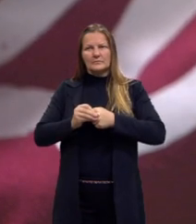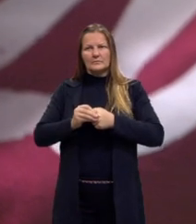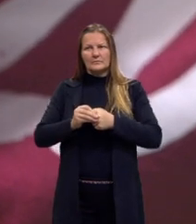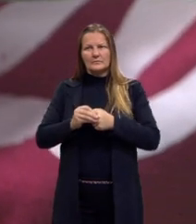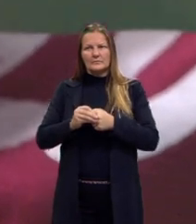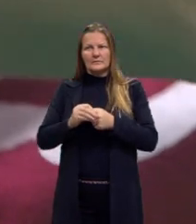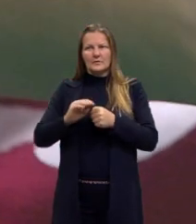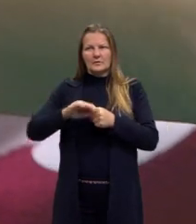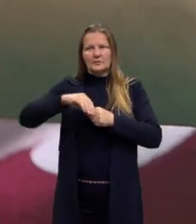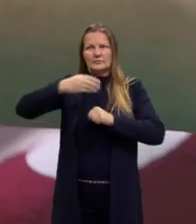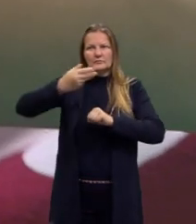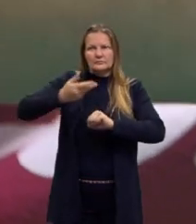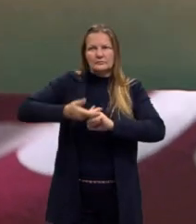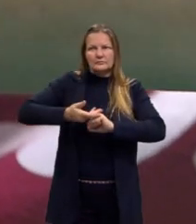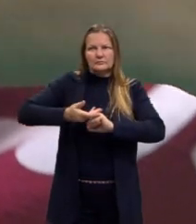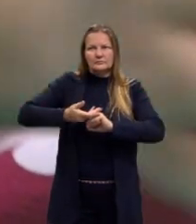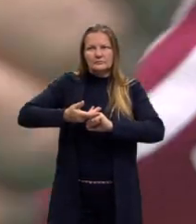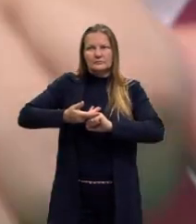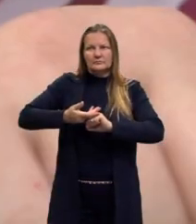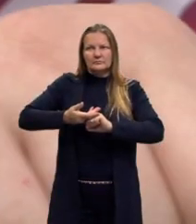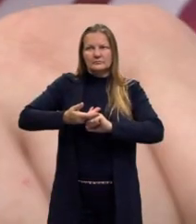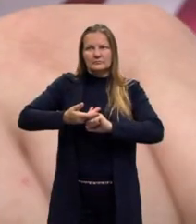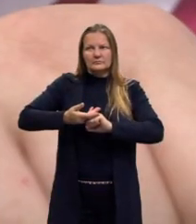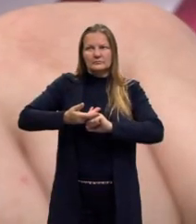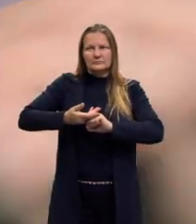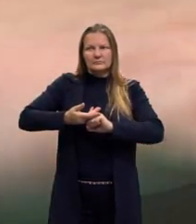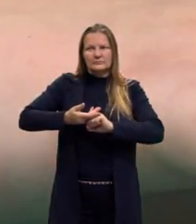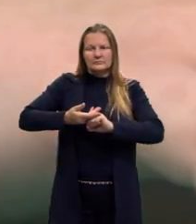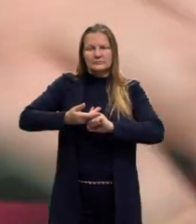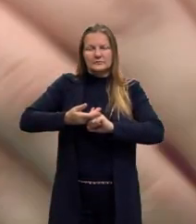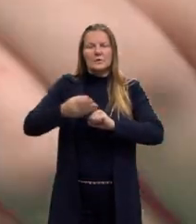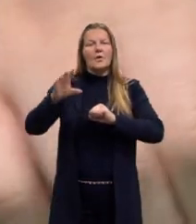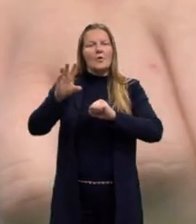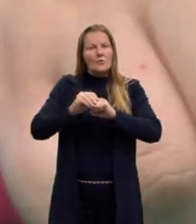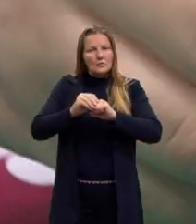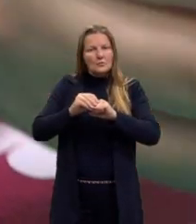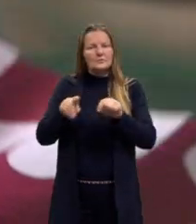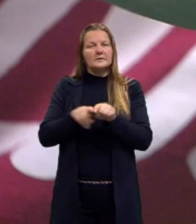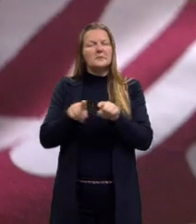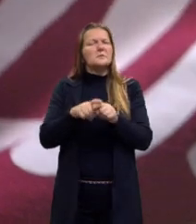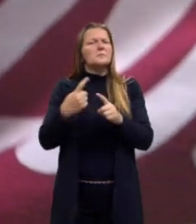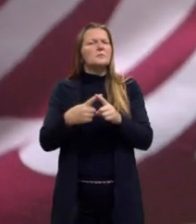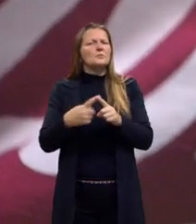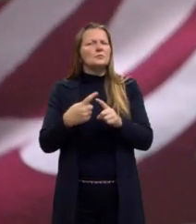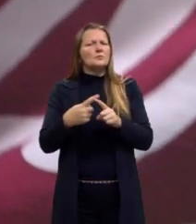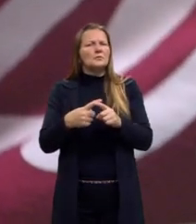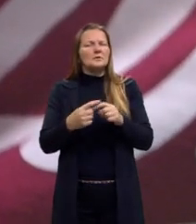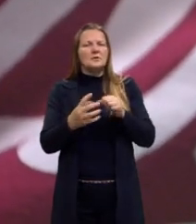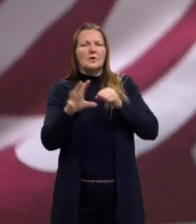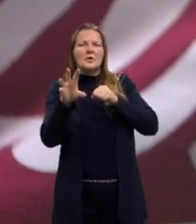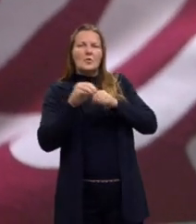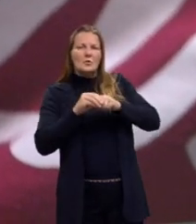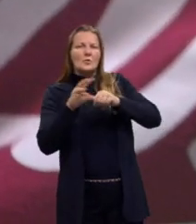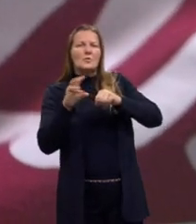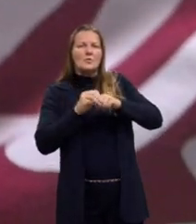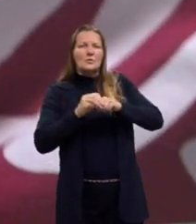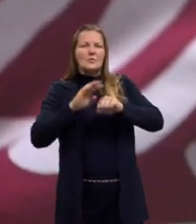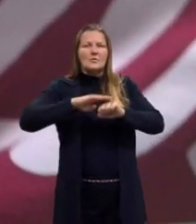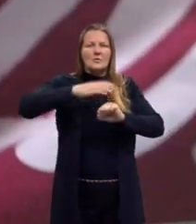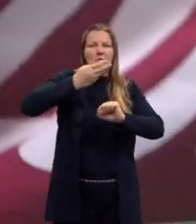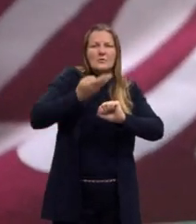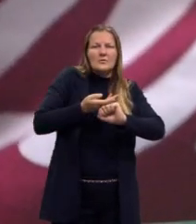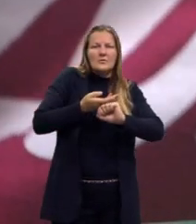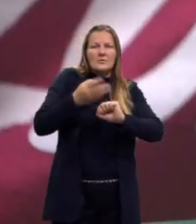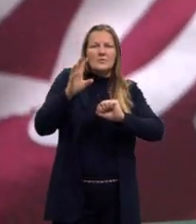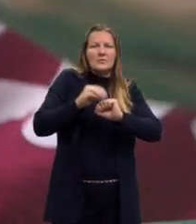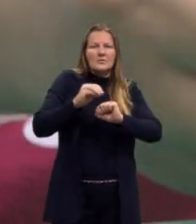eu vou virar ele, ó. O aconteceu? Grudou também. Né? Ele atraiu, foi atraído também. Tanto que ele ficou